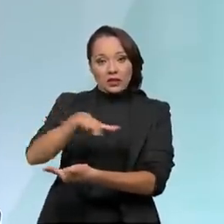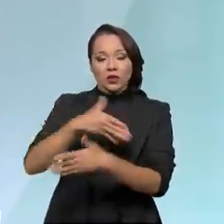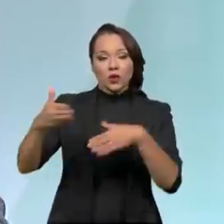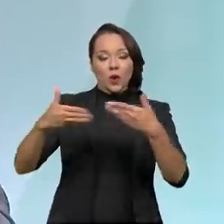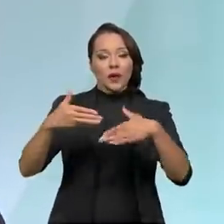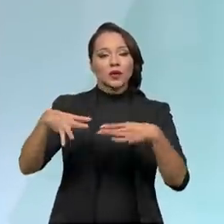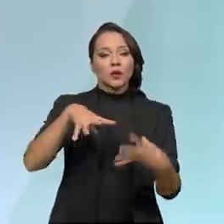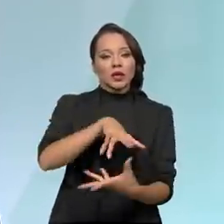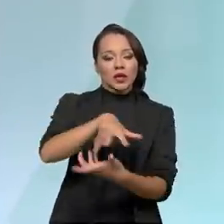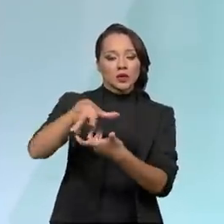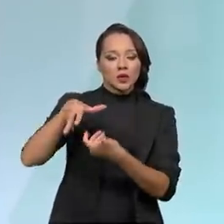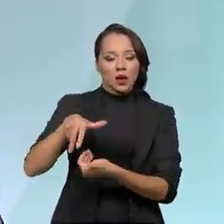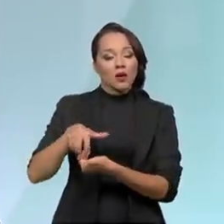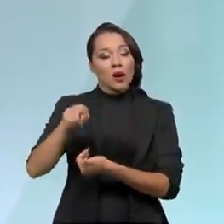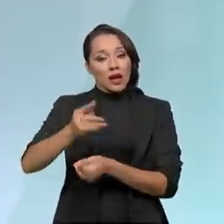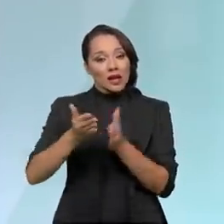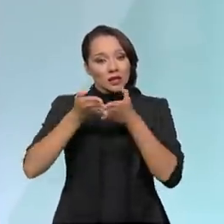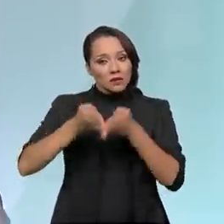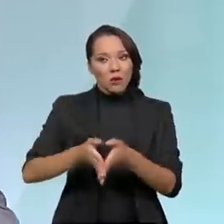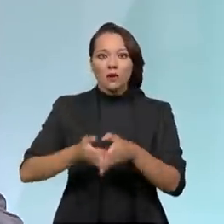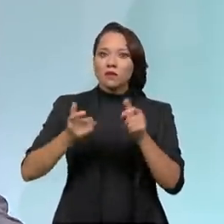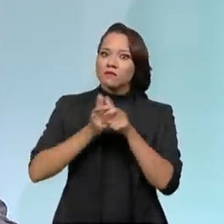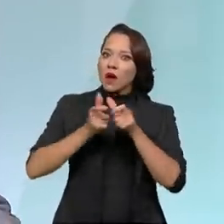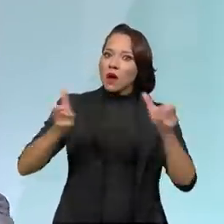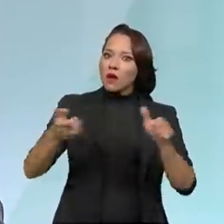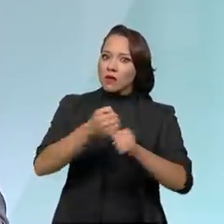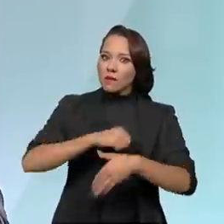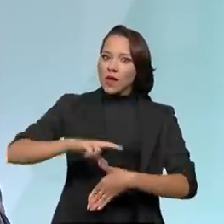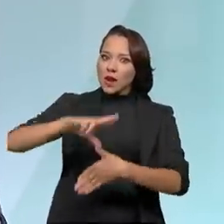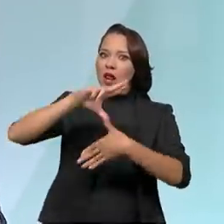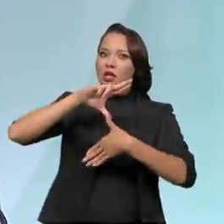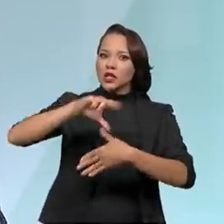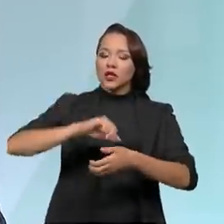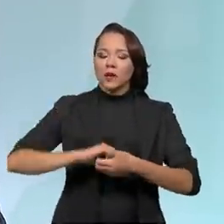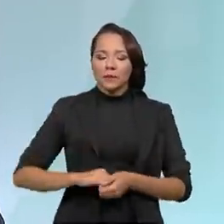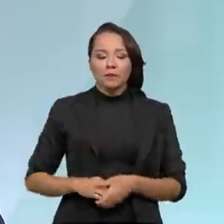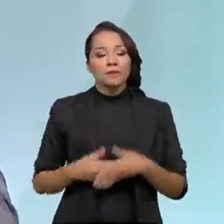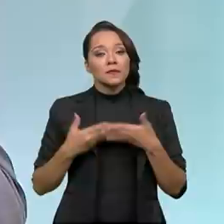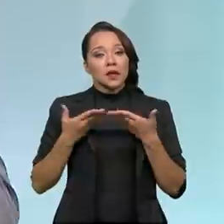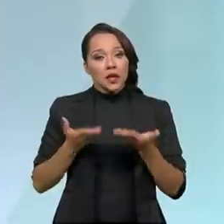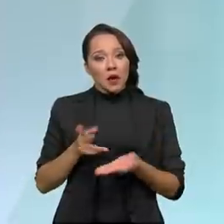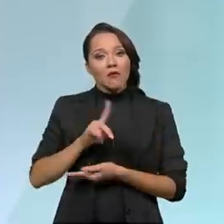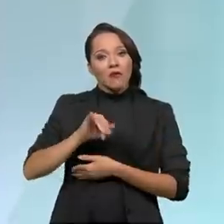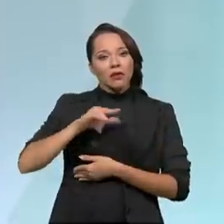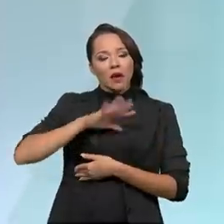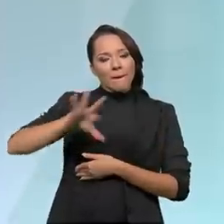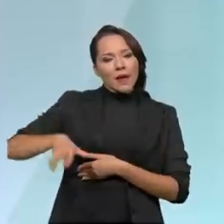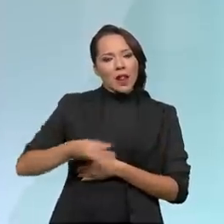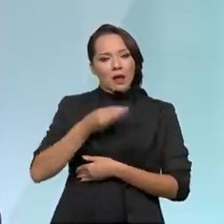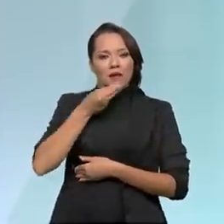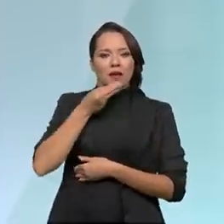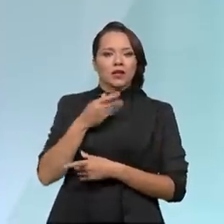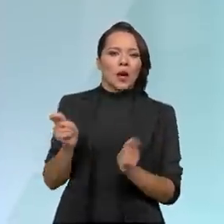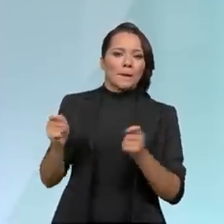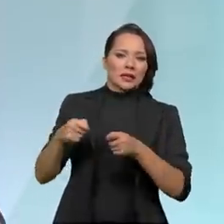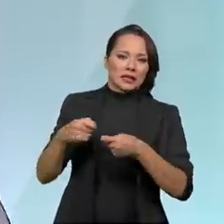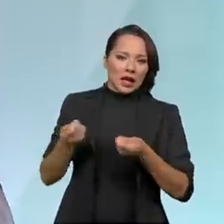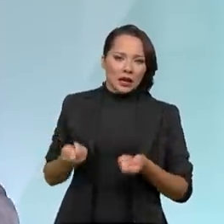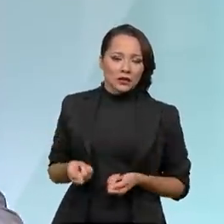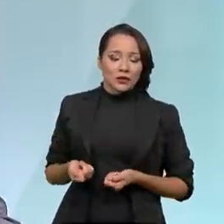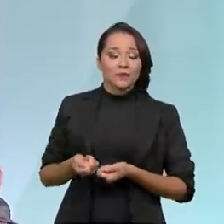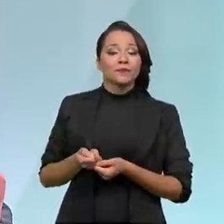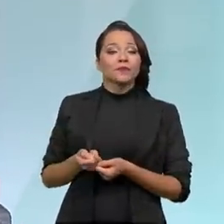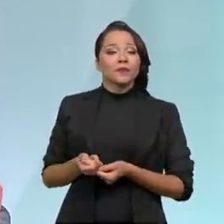internacional, transformando esse Porto no maior hub da América Latina. Então, gente deve ter um incremento de capacidade muito grande,